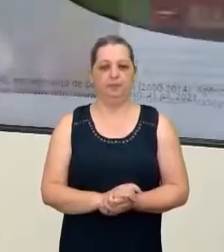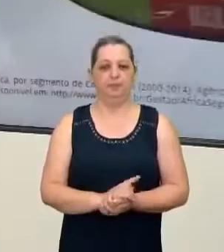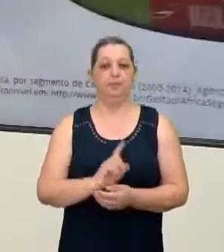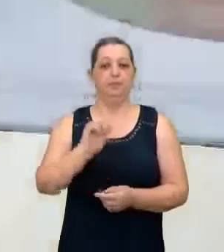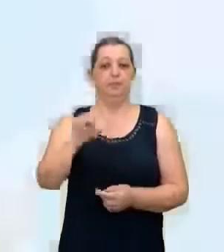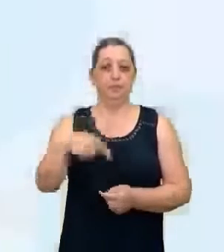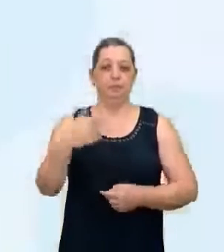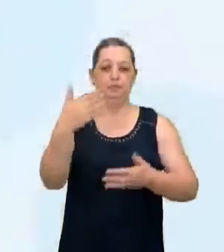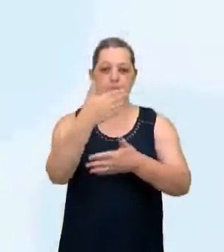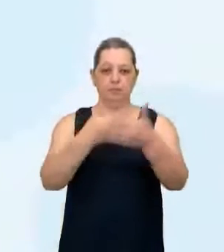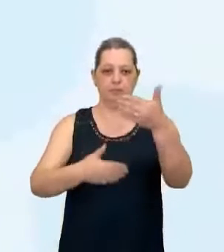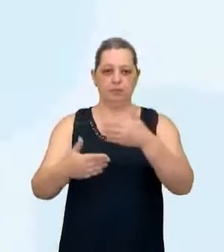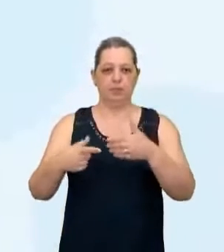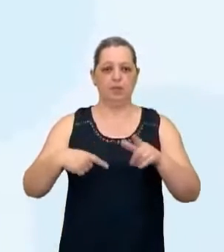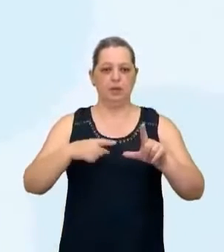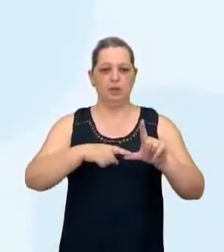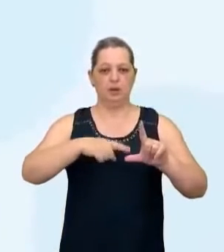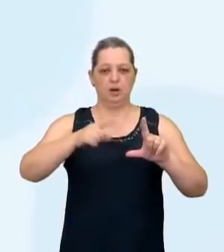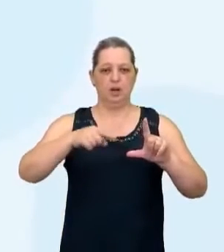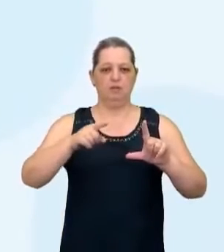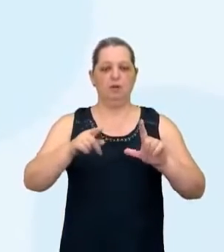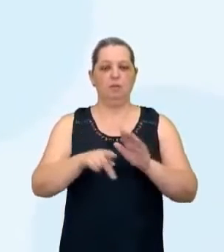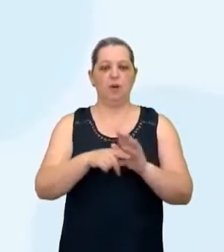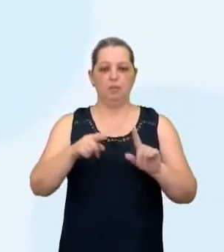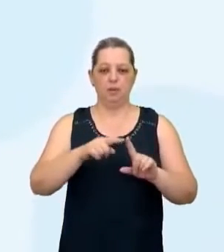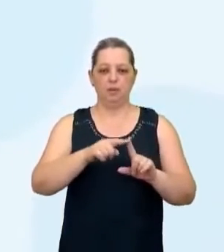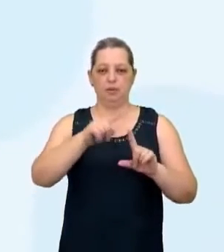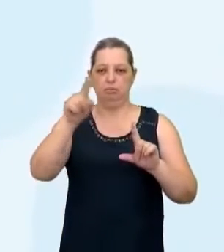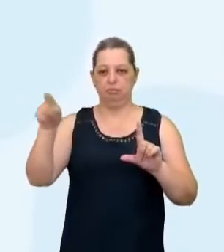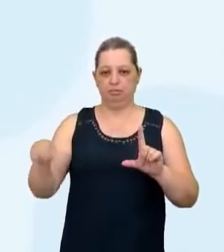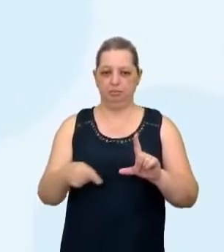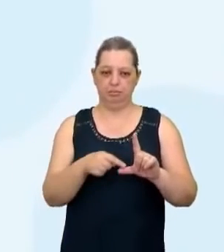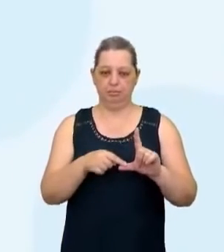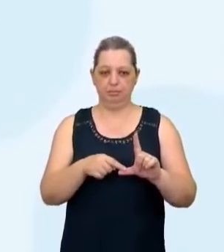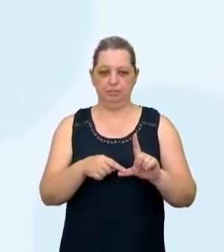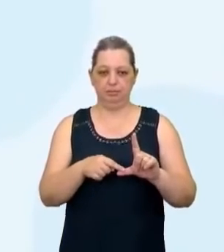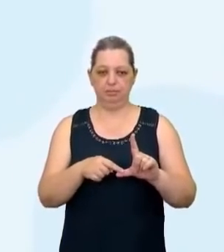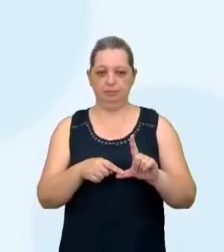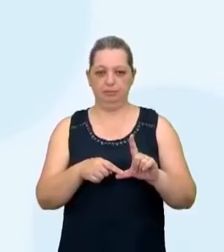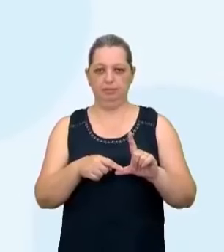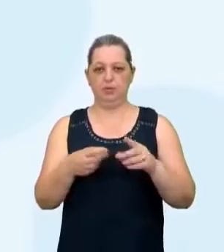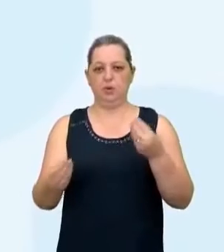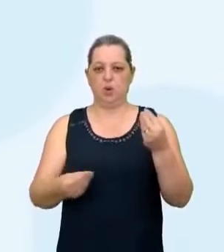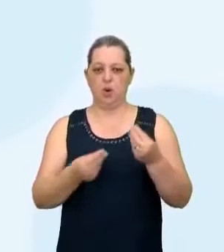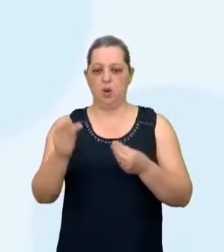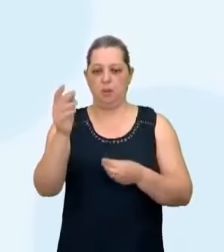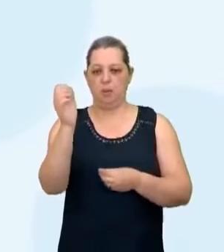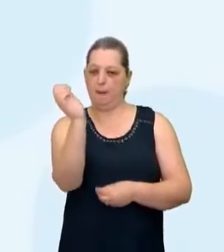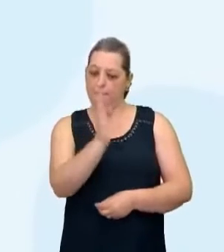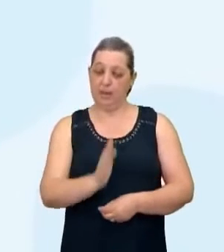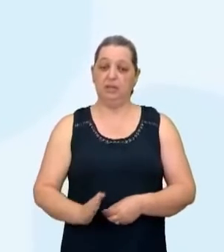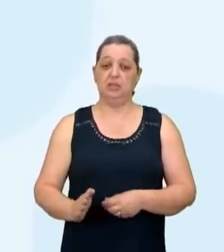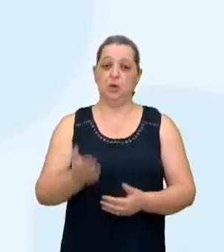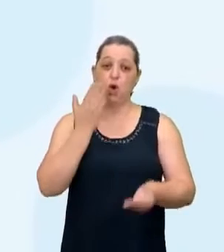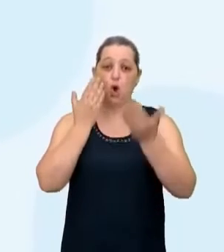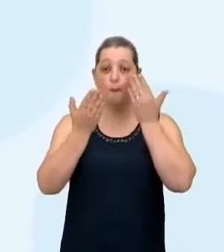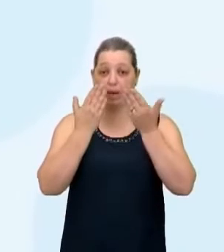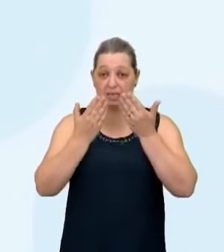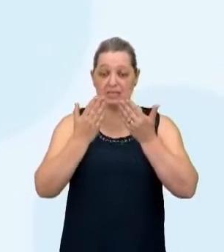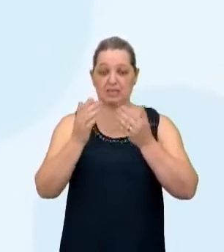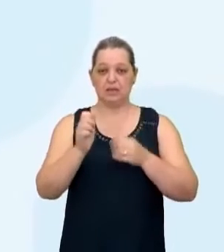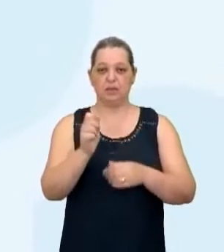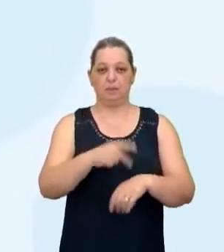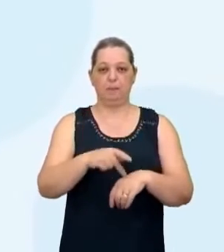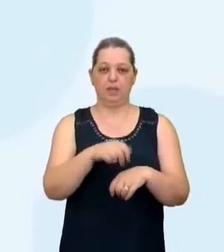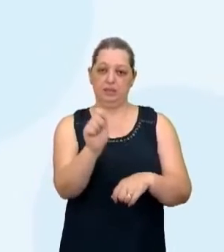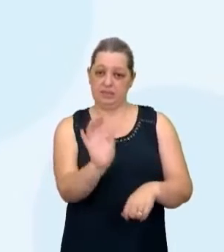tela que eu tenho aí um gráfico para vocês falando aí sobre a cooperação Brasil-África. E aí tem os segmentos, né. Então,